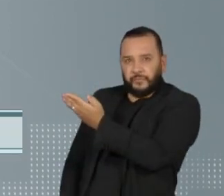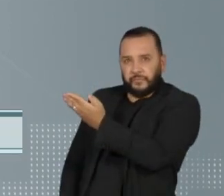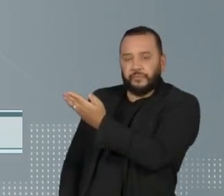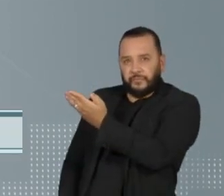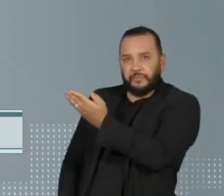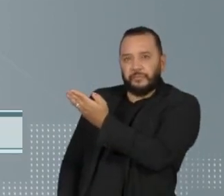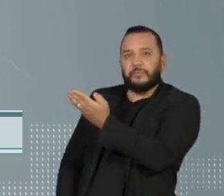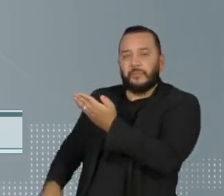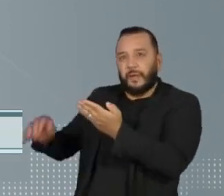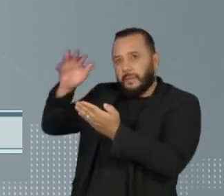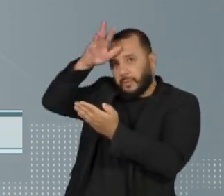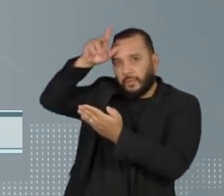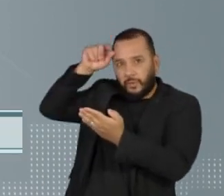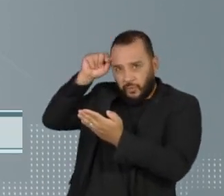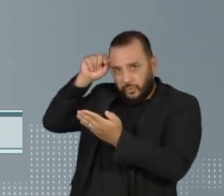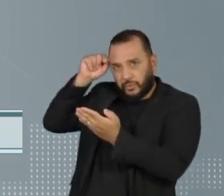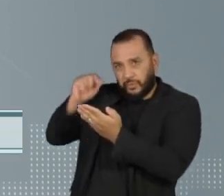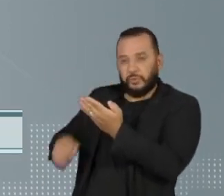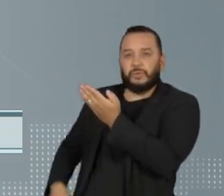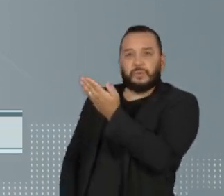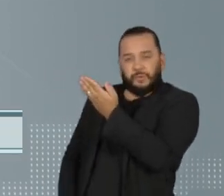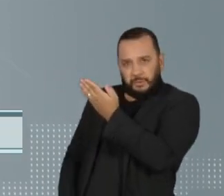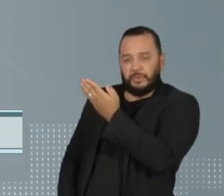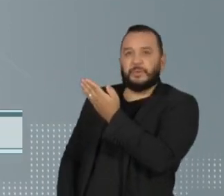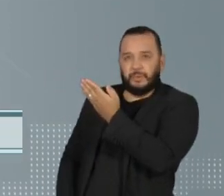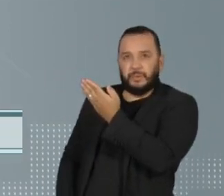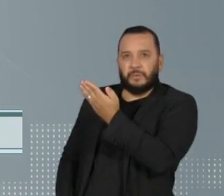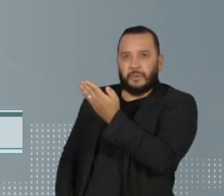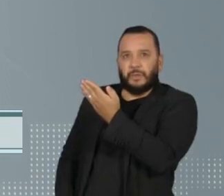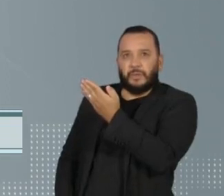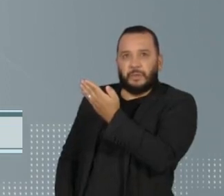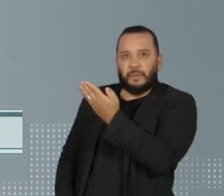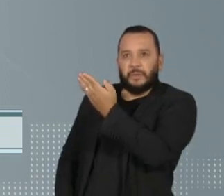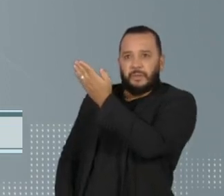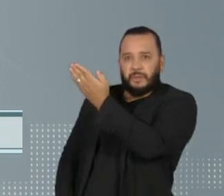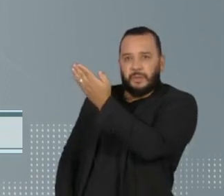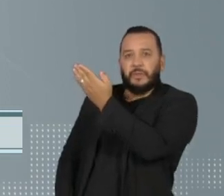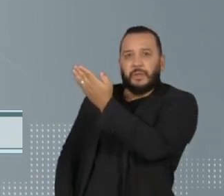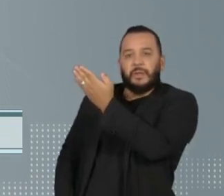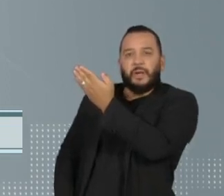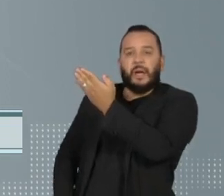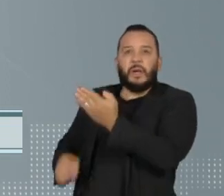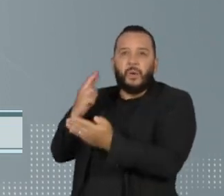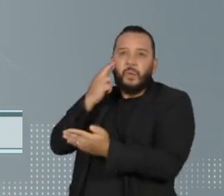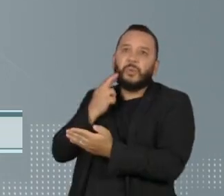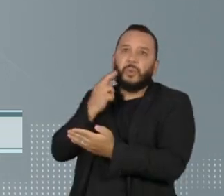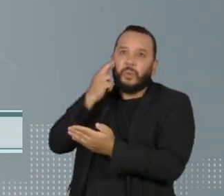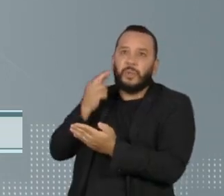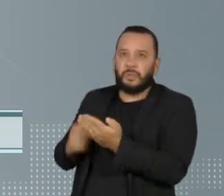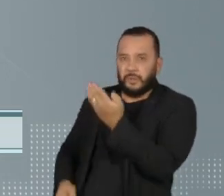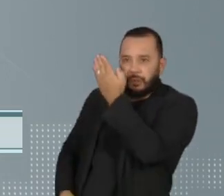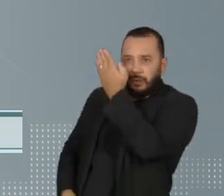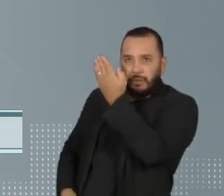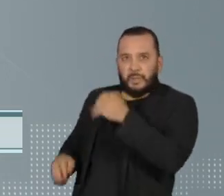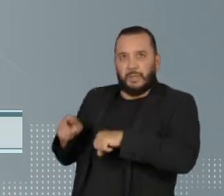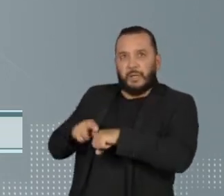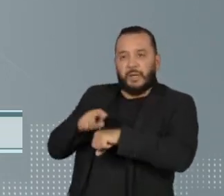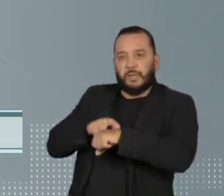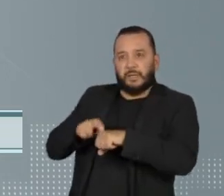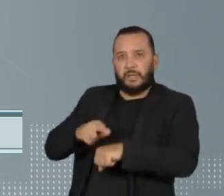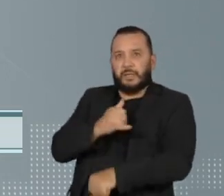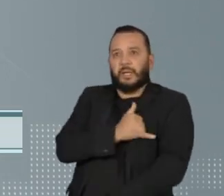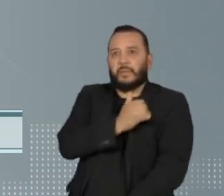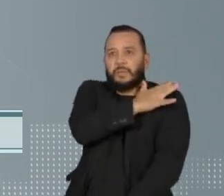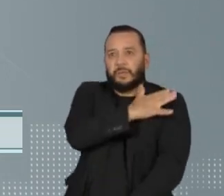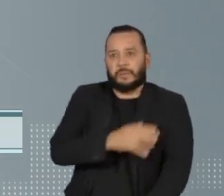Maraí, Watsede e o Parque Indígena do Xingu, no Mato Grosso, Urueuauau, em Rondônia e a terra indígena Yanomâmia,